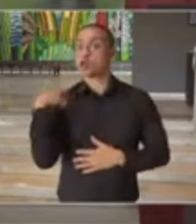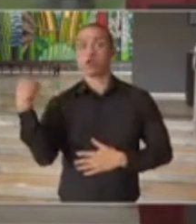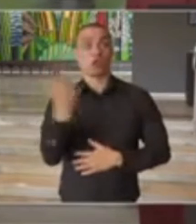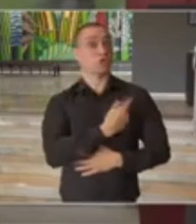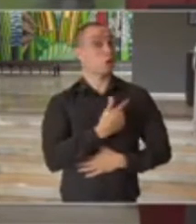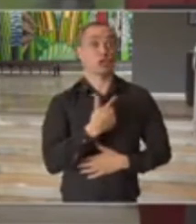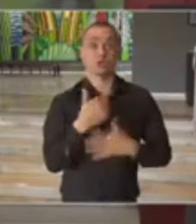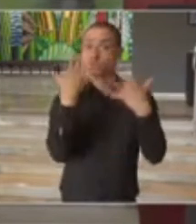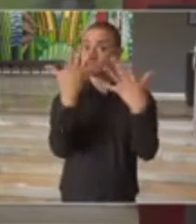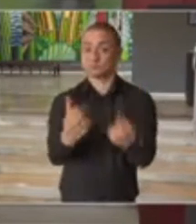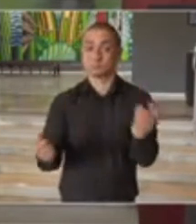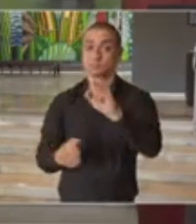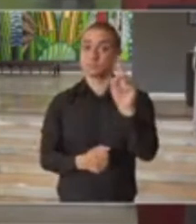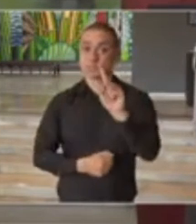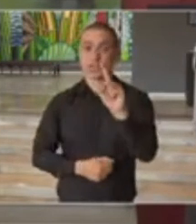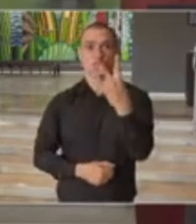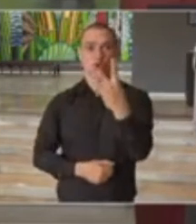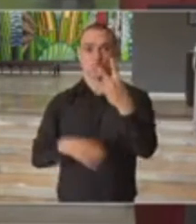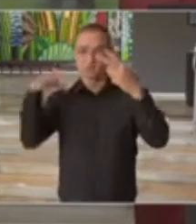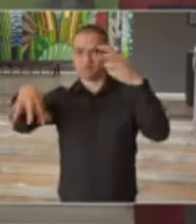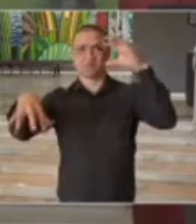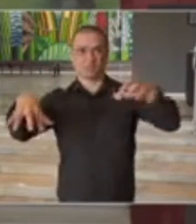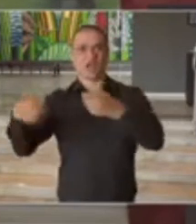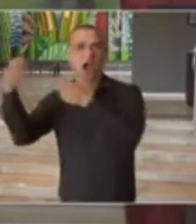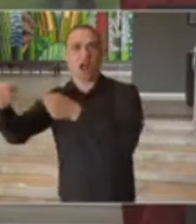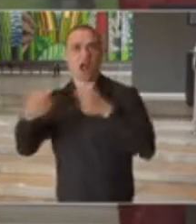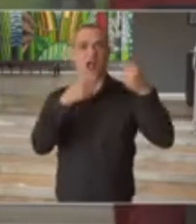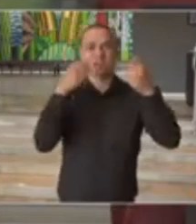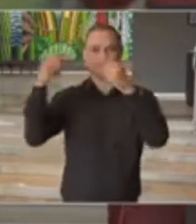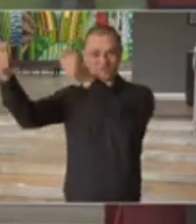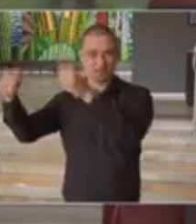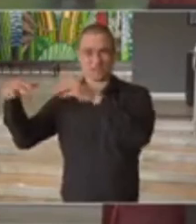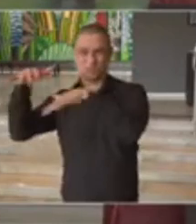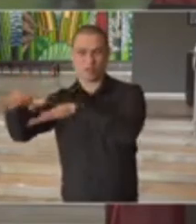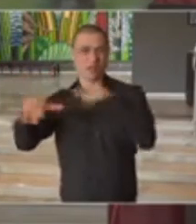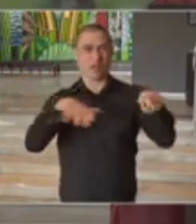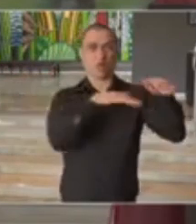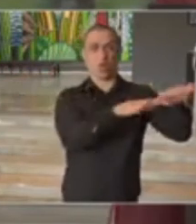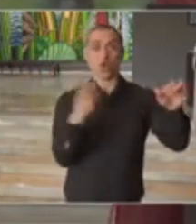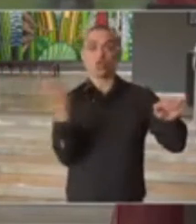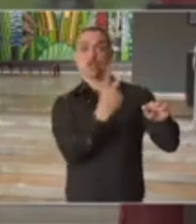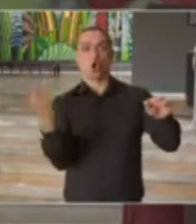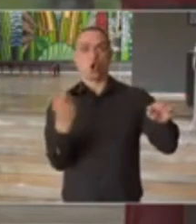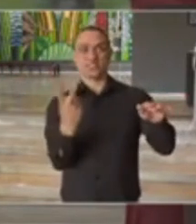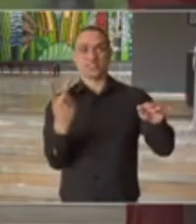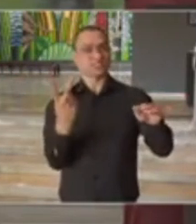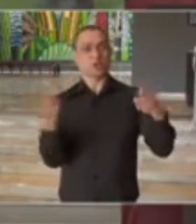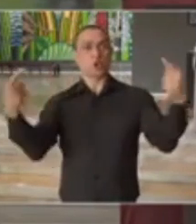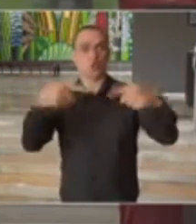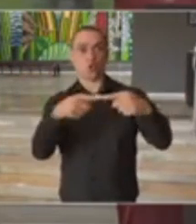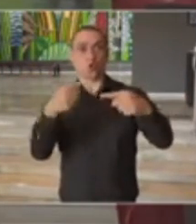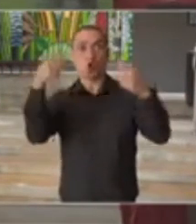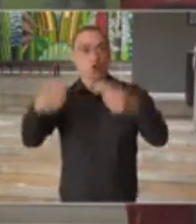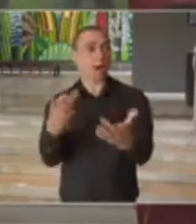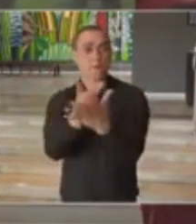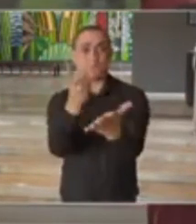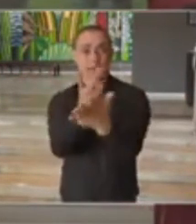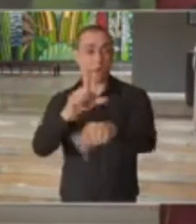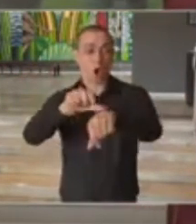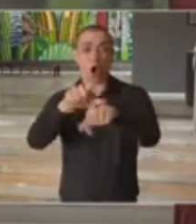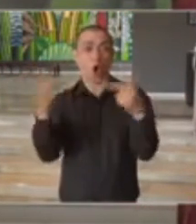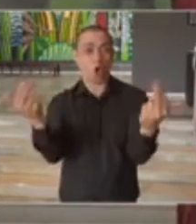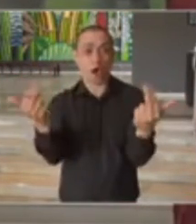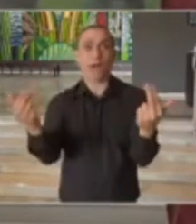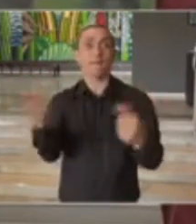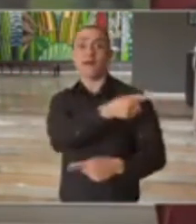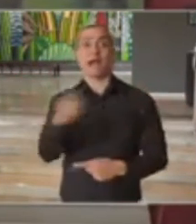permitiremos duas manifestações no mesmo lugar, na mesma hora, pois isso coloca em risco